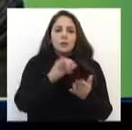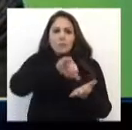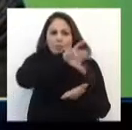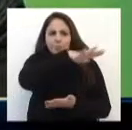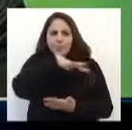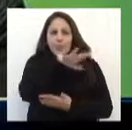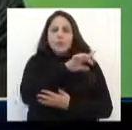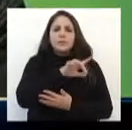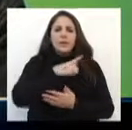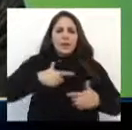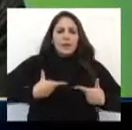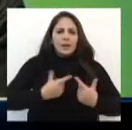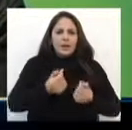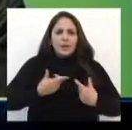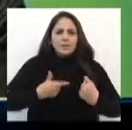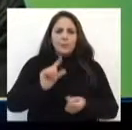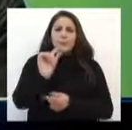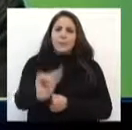combustível, homicidas,